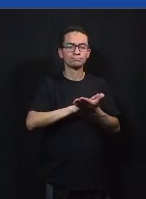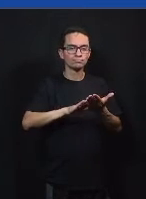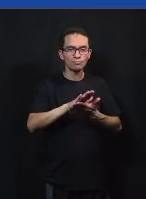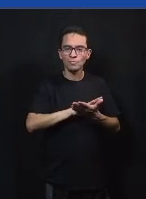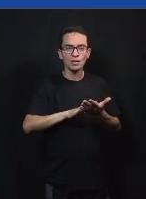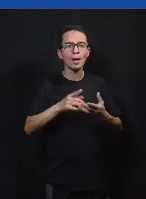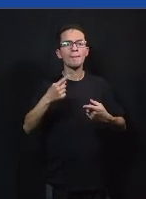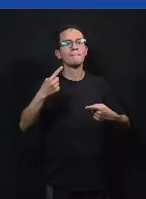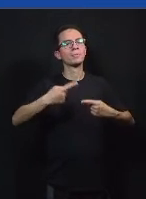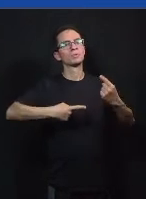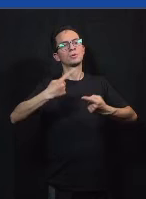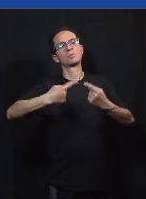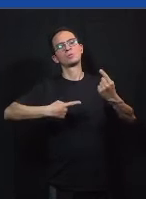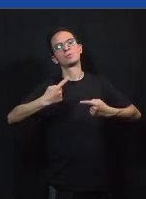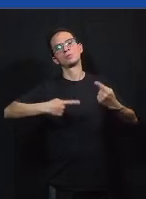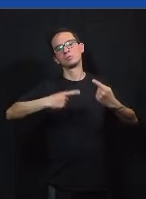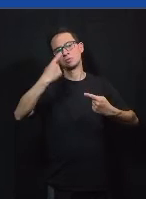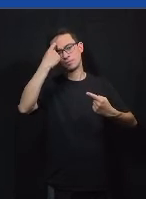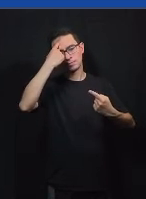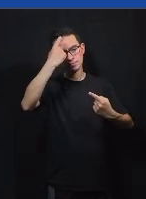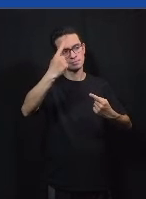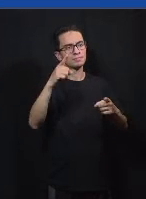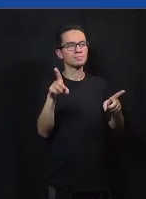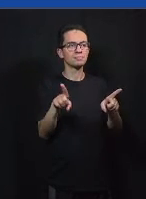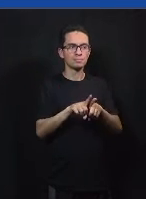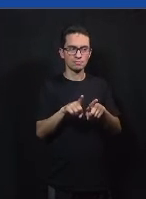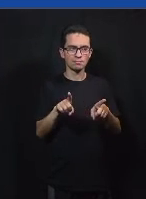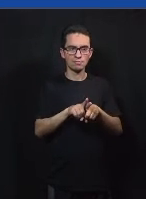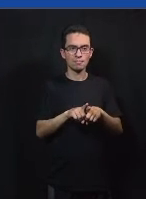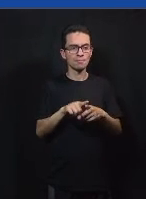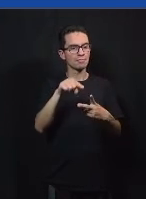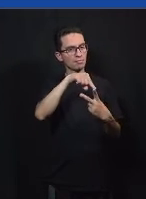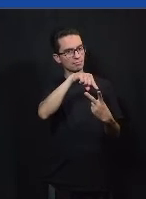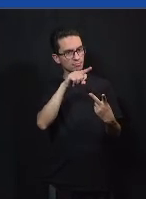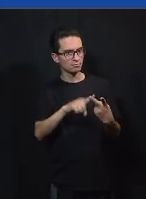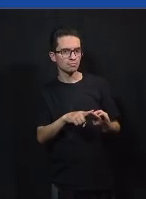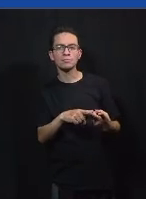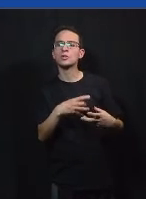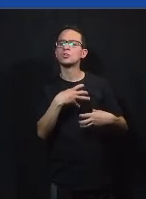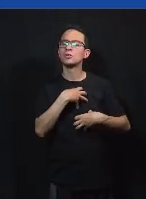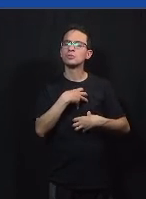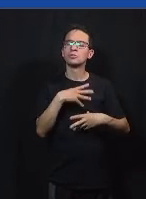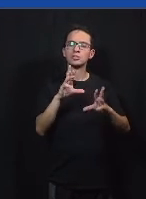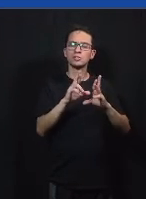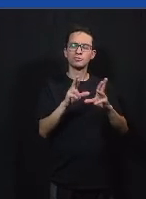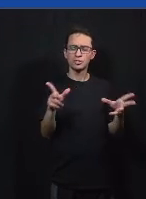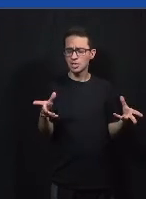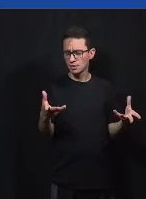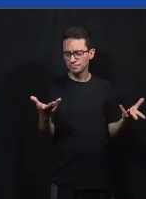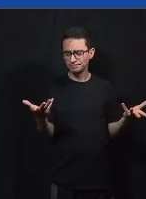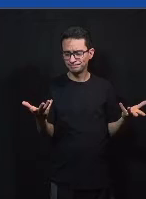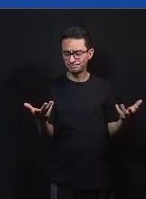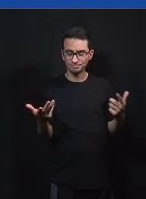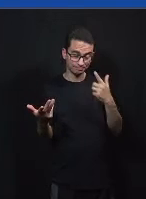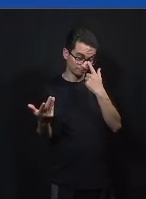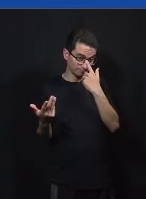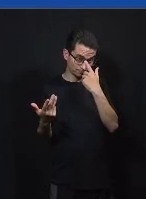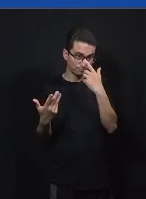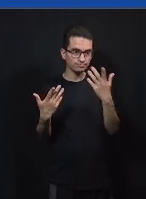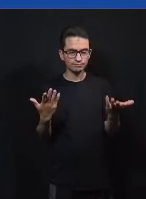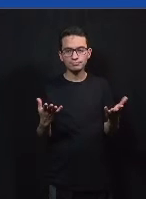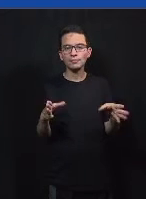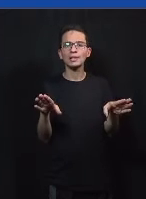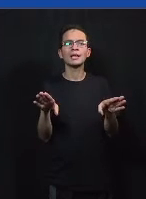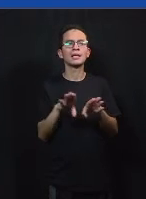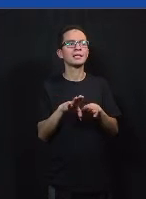discussão política que há uma diferença entre esses dois esses dois tipos de diálogo por assim dizer e que